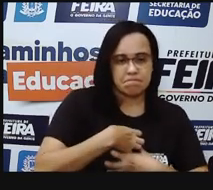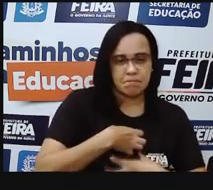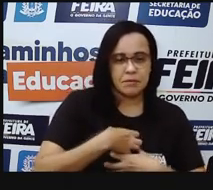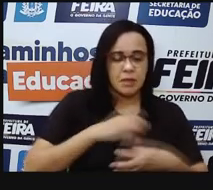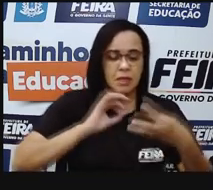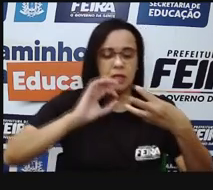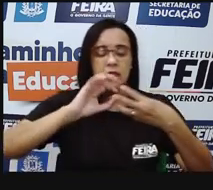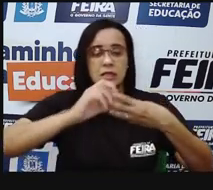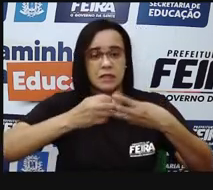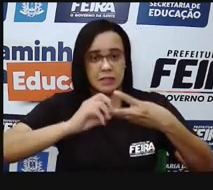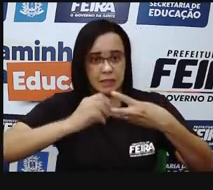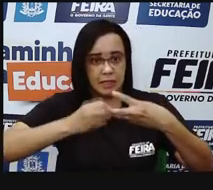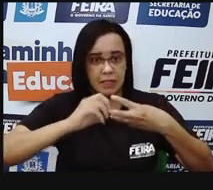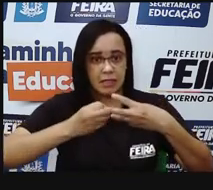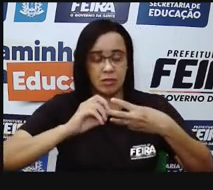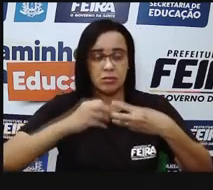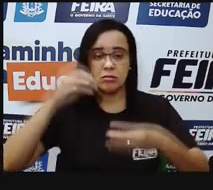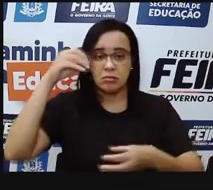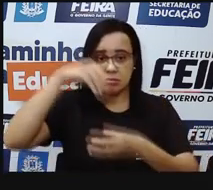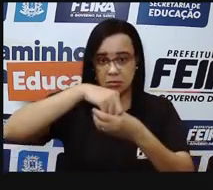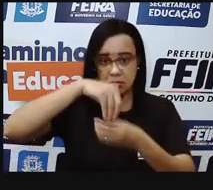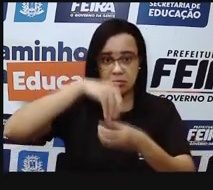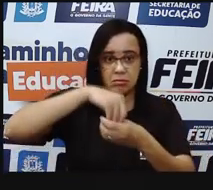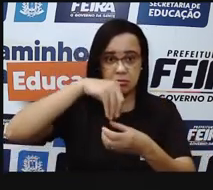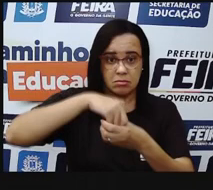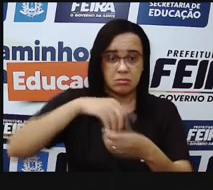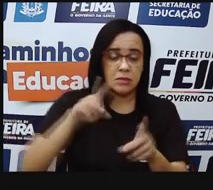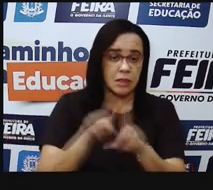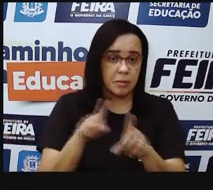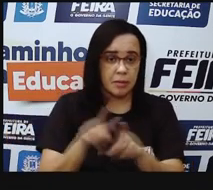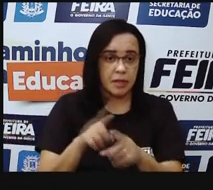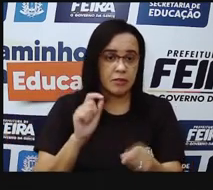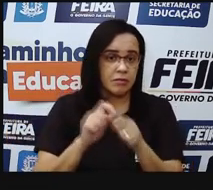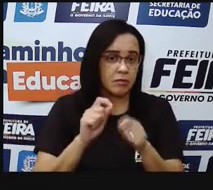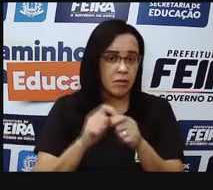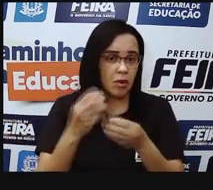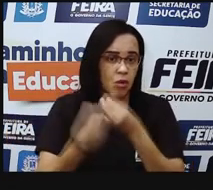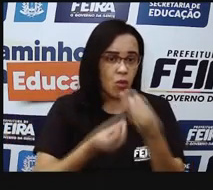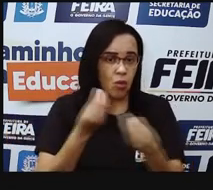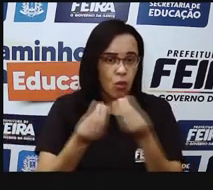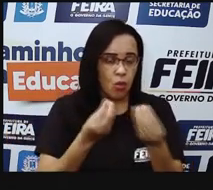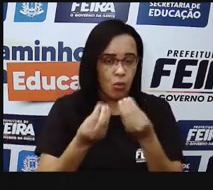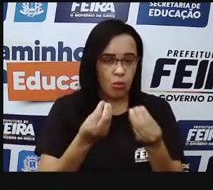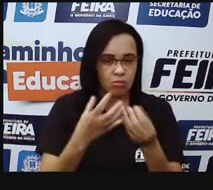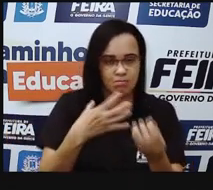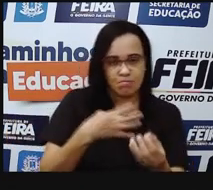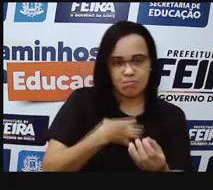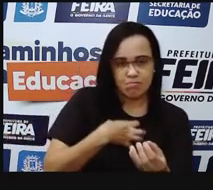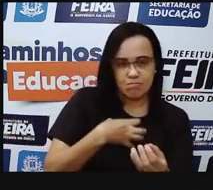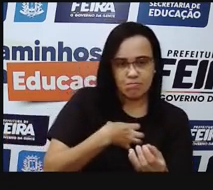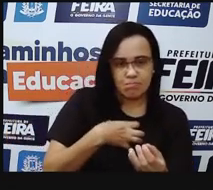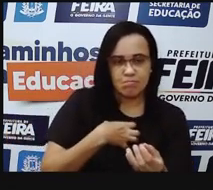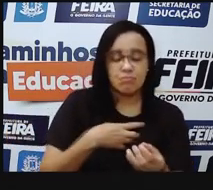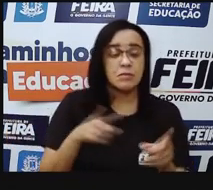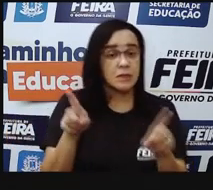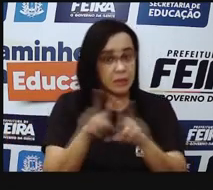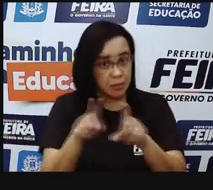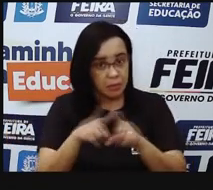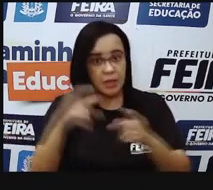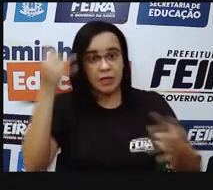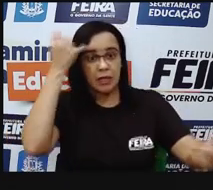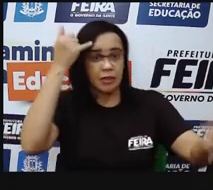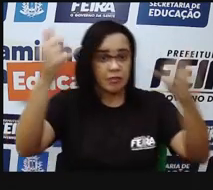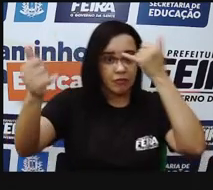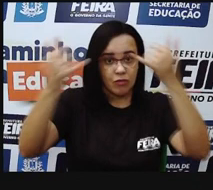existem aqui na nossa retina e que vão fazer com que esse estímulo leve uma informação para o nosso vírgula